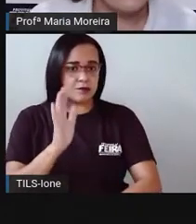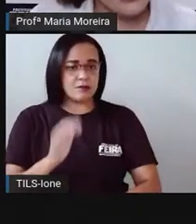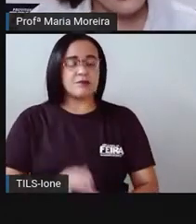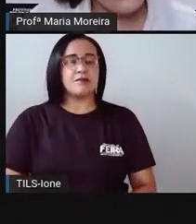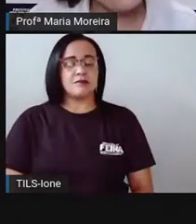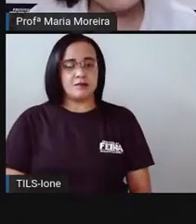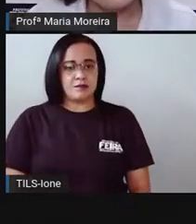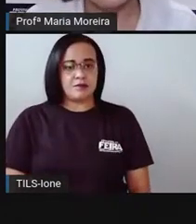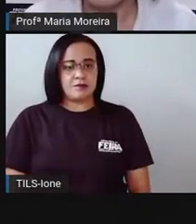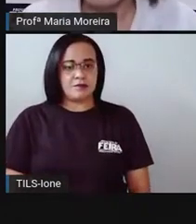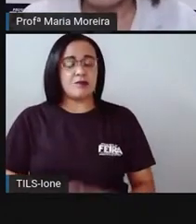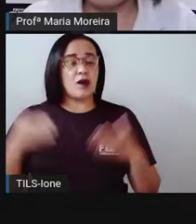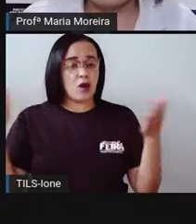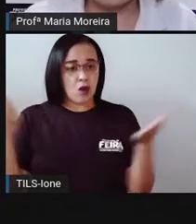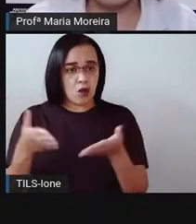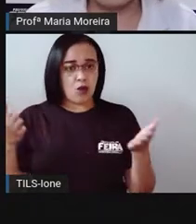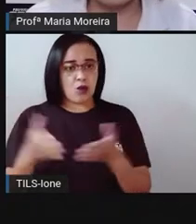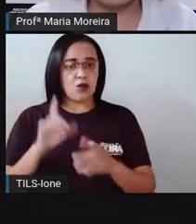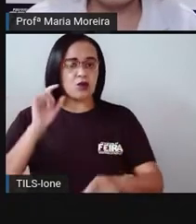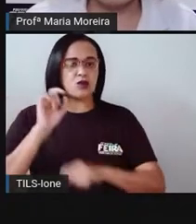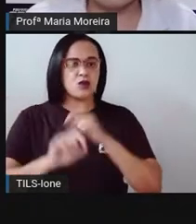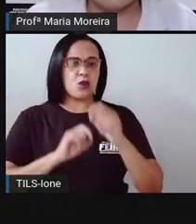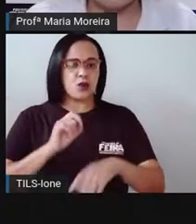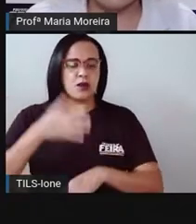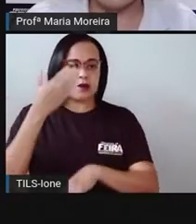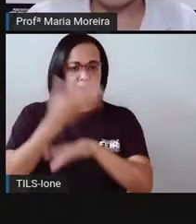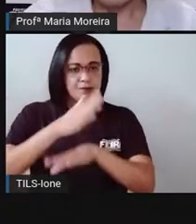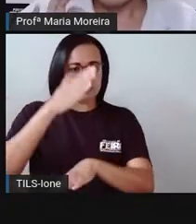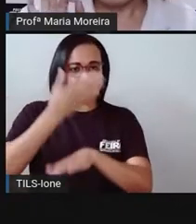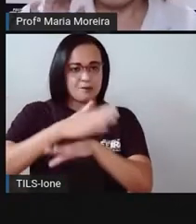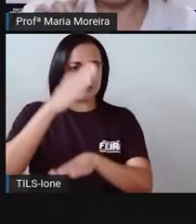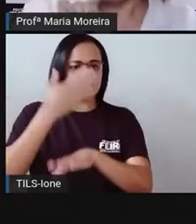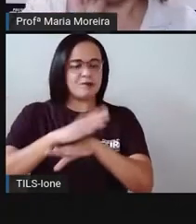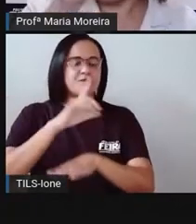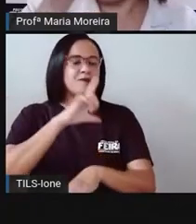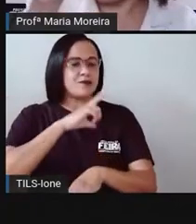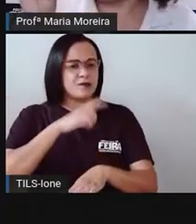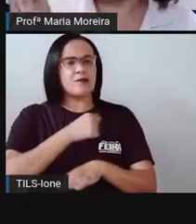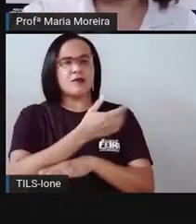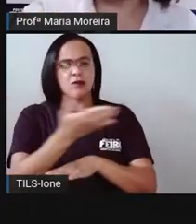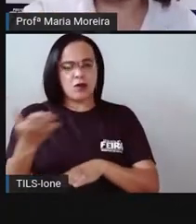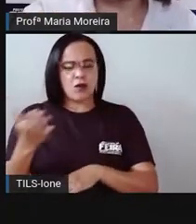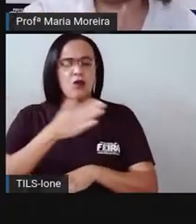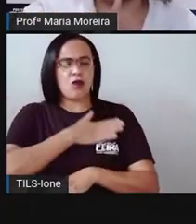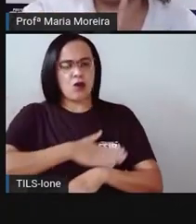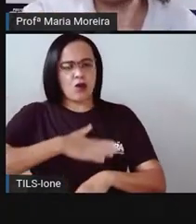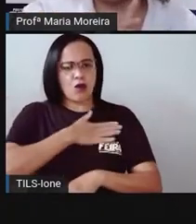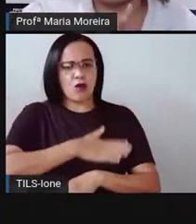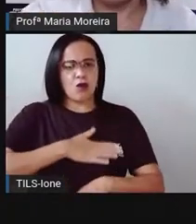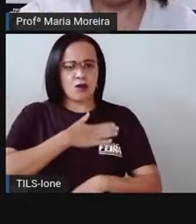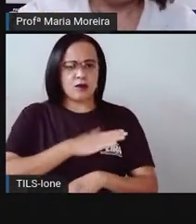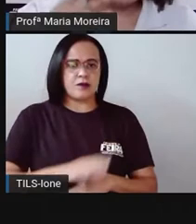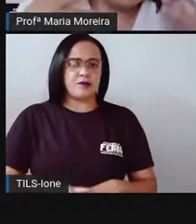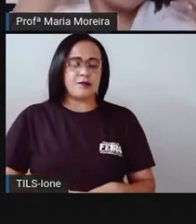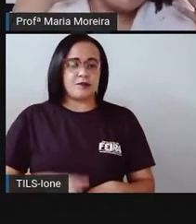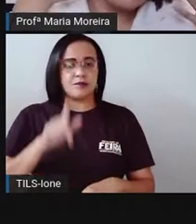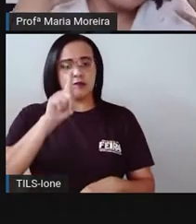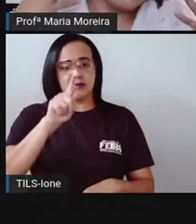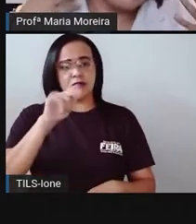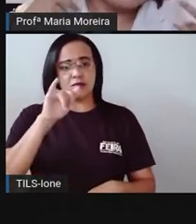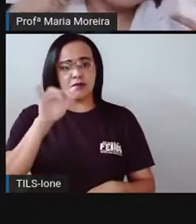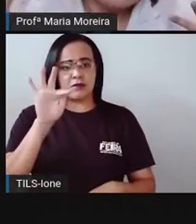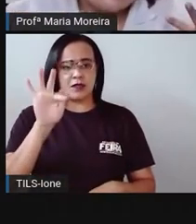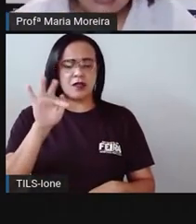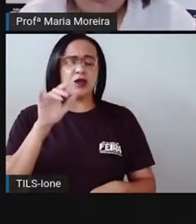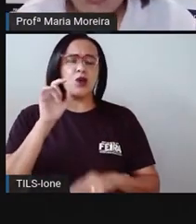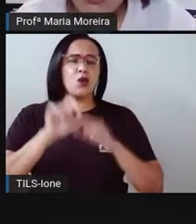prática, que vocês gostam tanto aí. Bom, vamos olhar aí nesse gifzinho, né? Quando a gente pensa